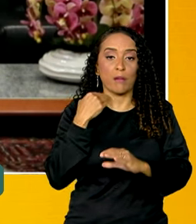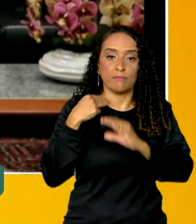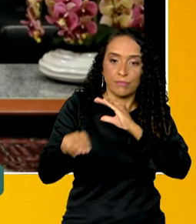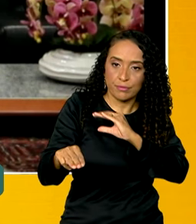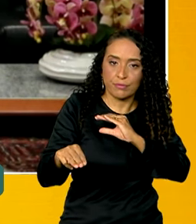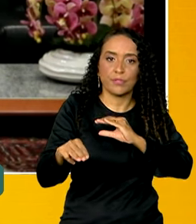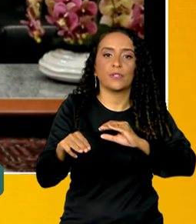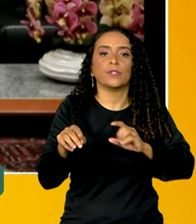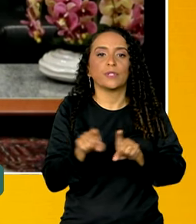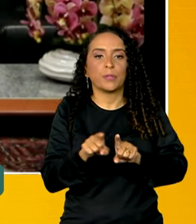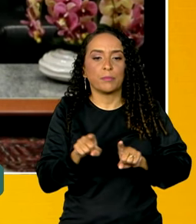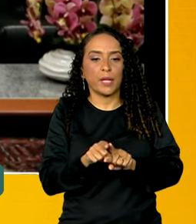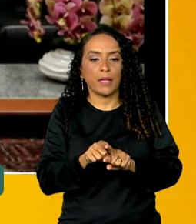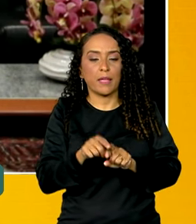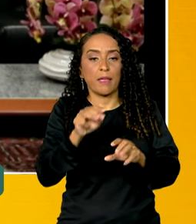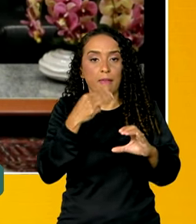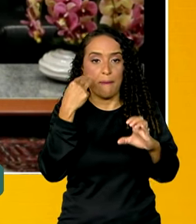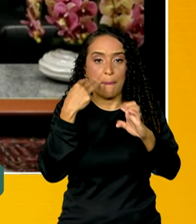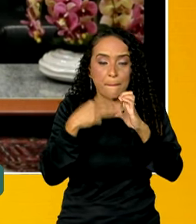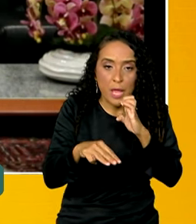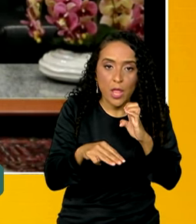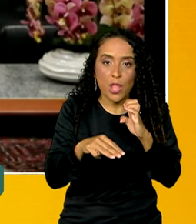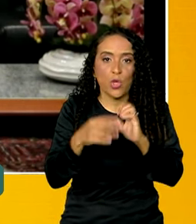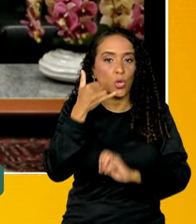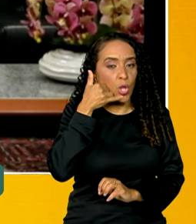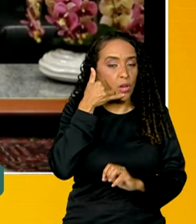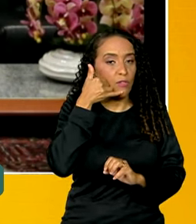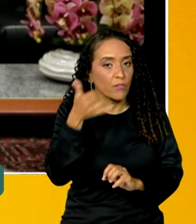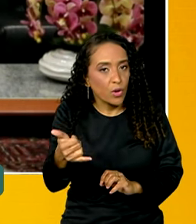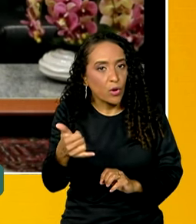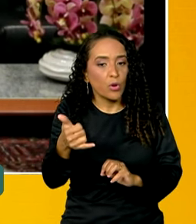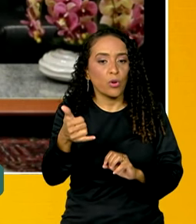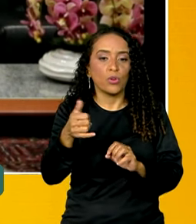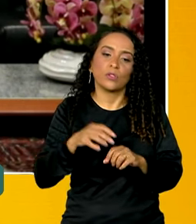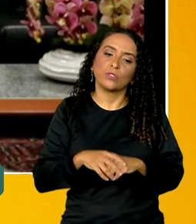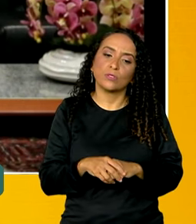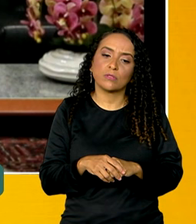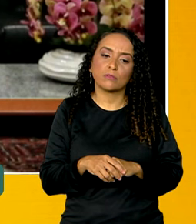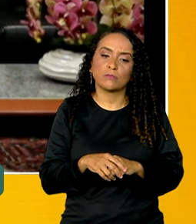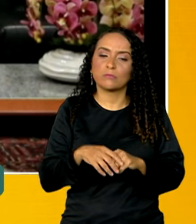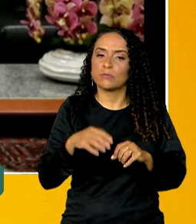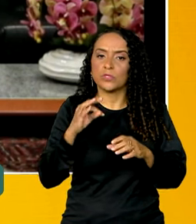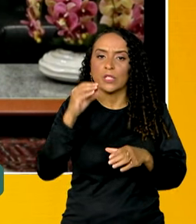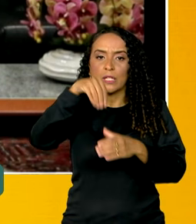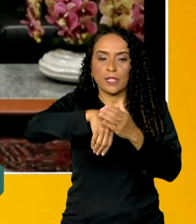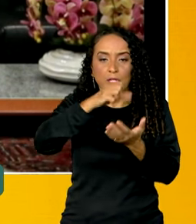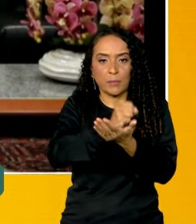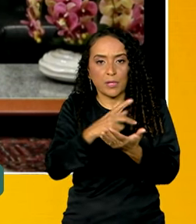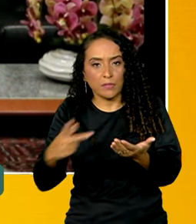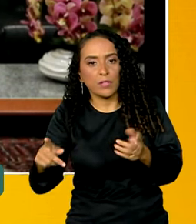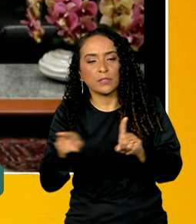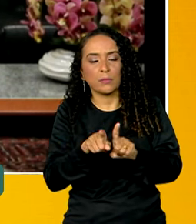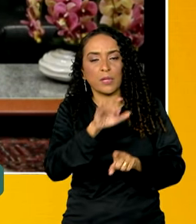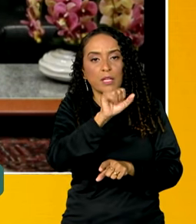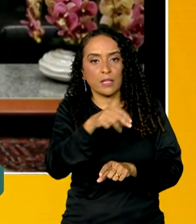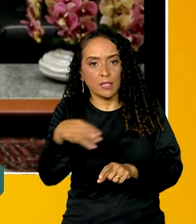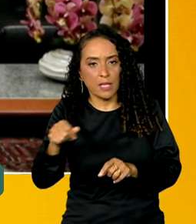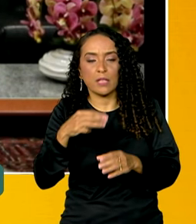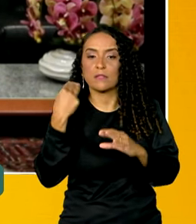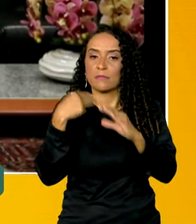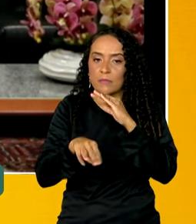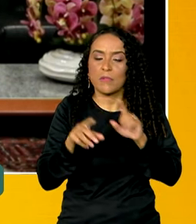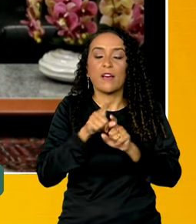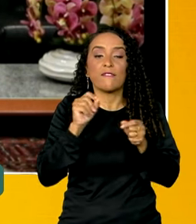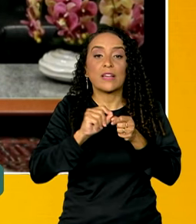via SMS, via e-mail, via telefone, via push, mensagem, dentro do aplicativo MNSS para que ela